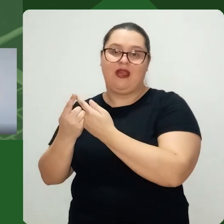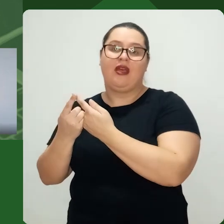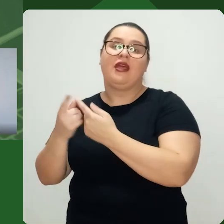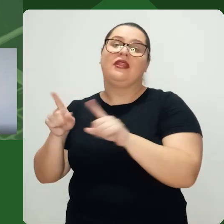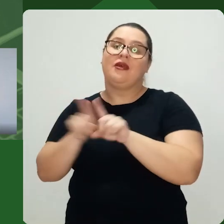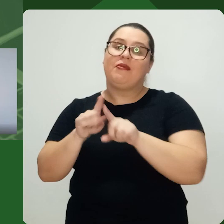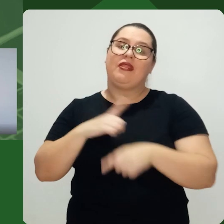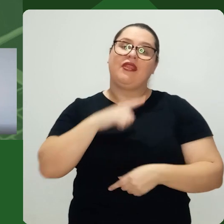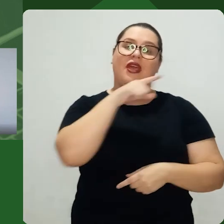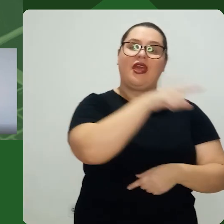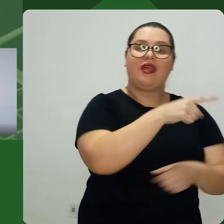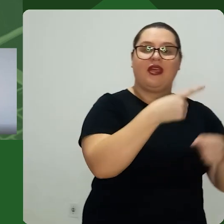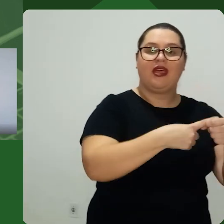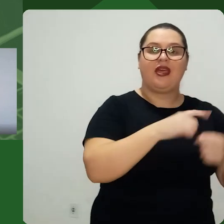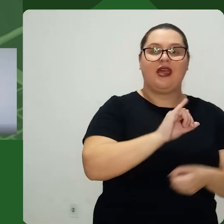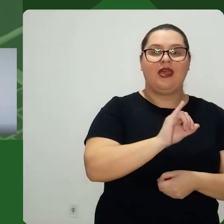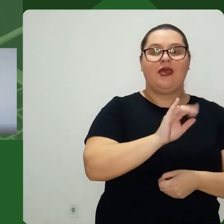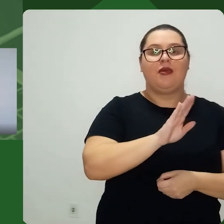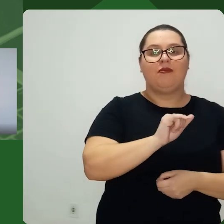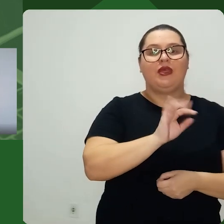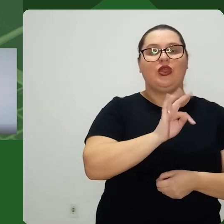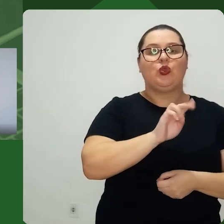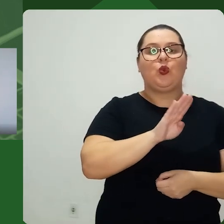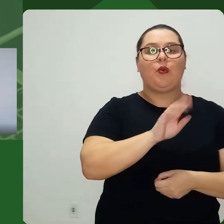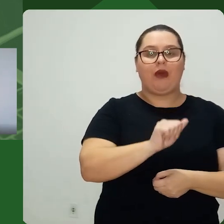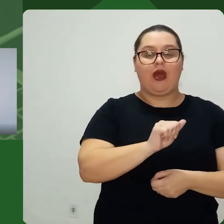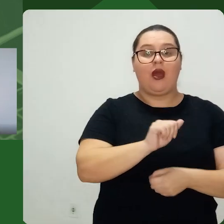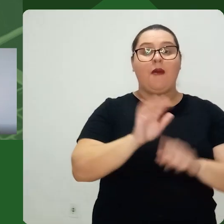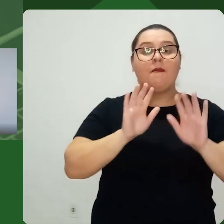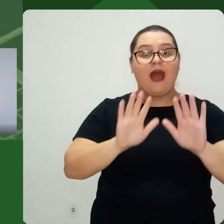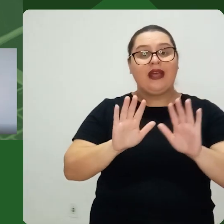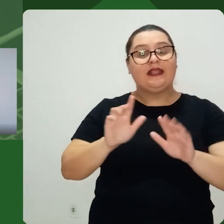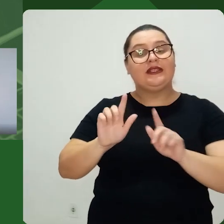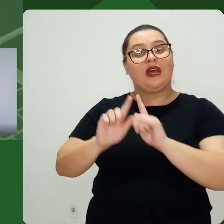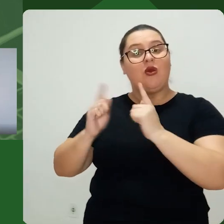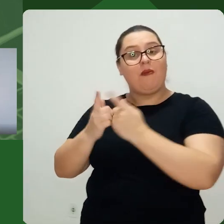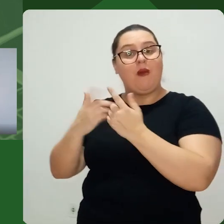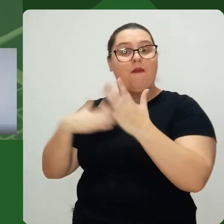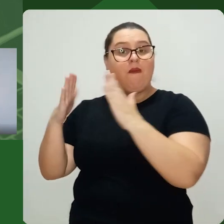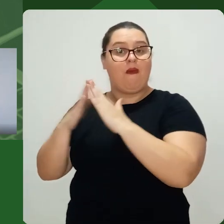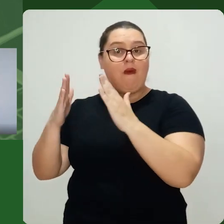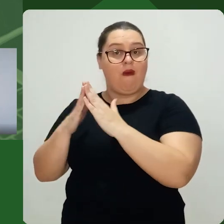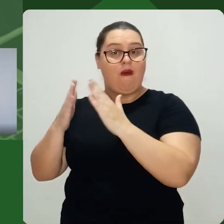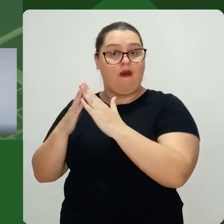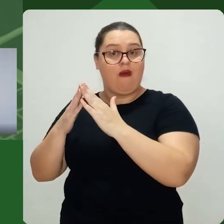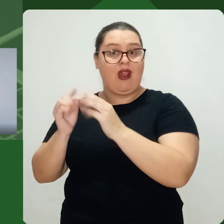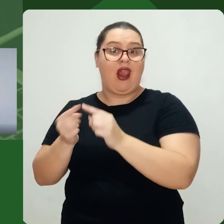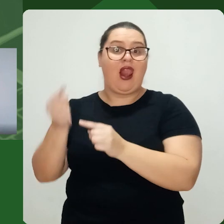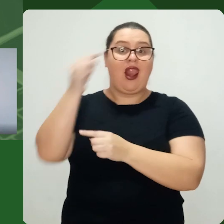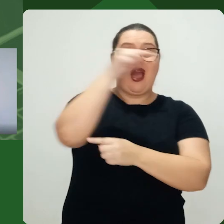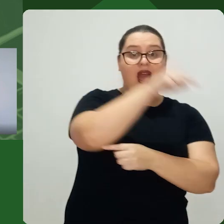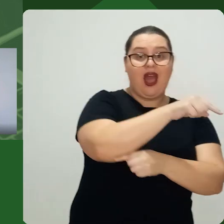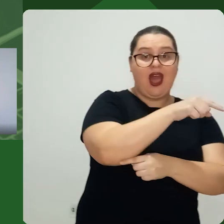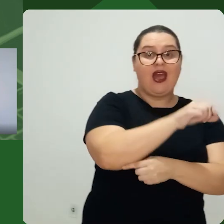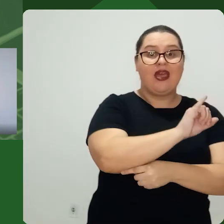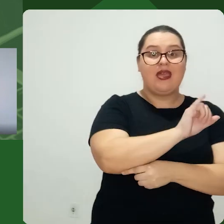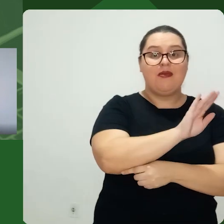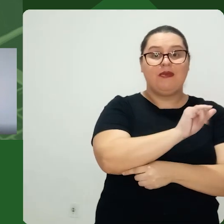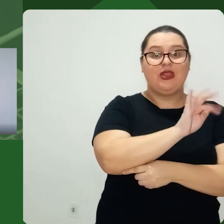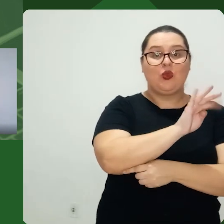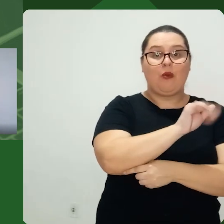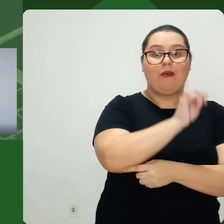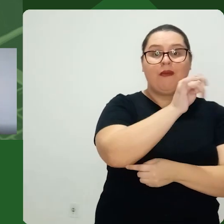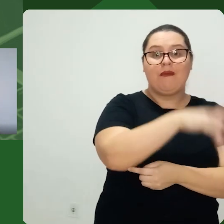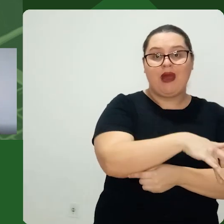Bituba Ele é mais barato Só que eu moro Em Garopaba Poxa, mas aí Eu vou pensar assim Ah, ele é Sei lá 20 reais A